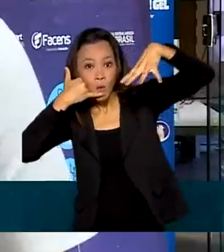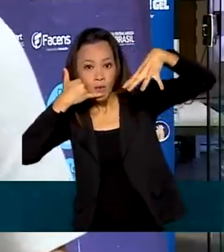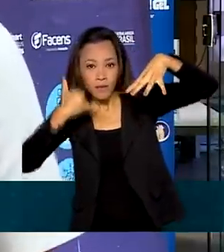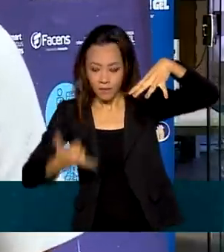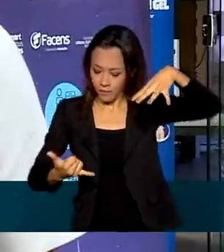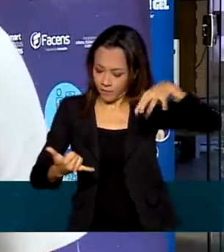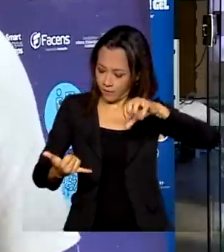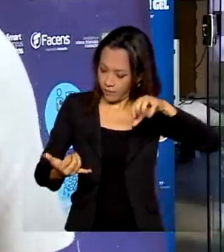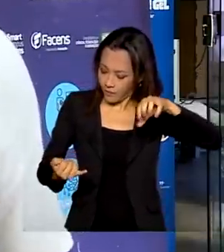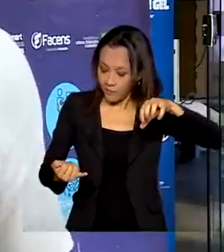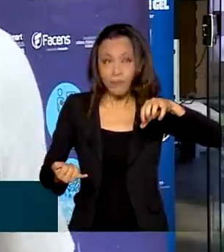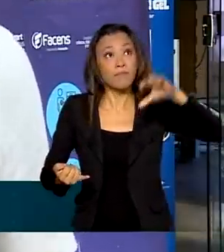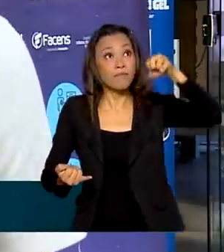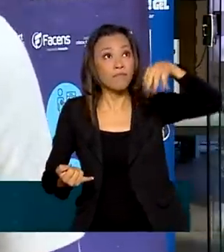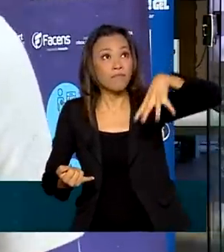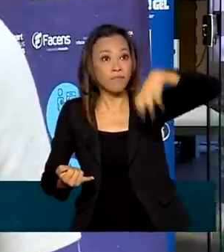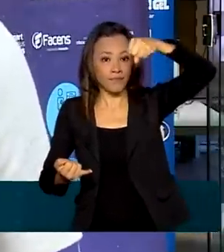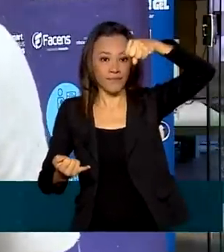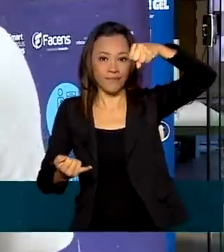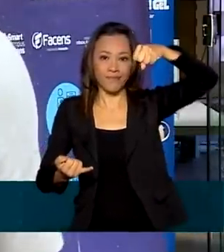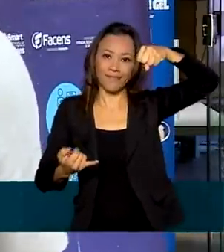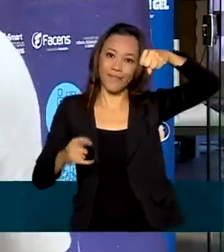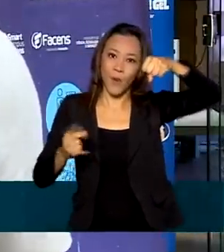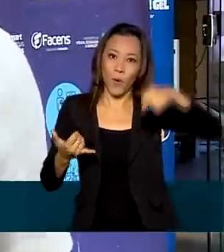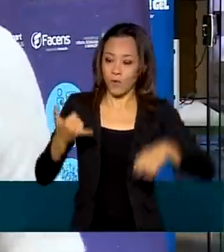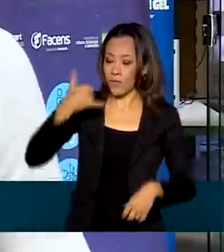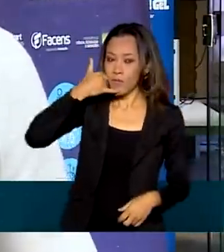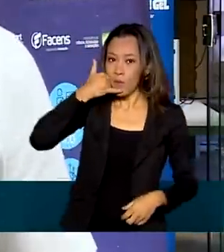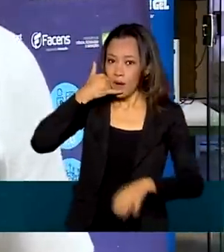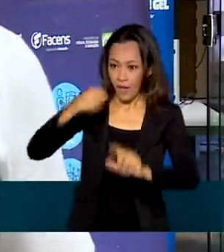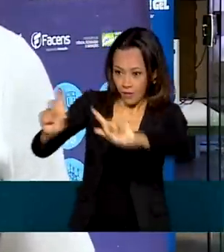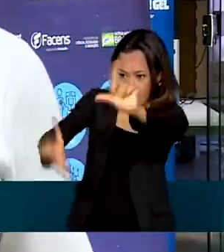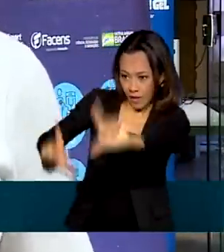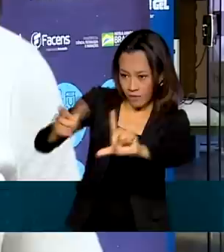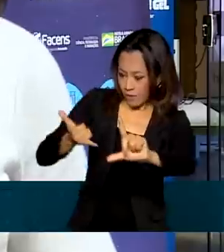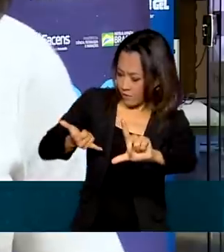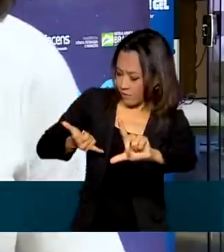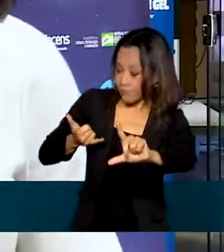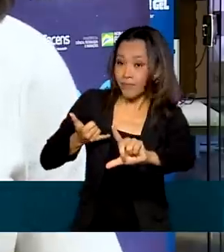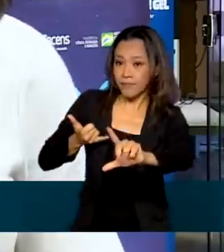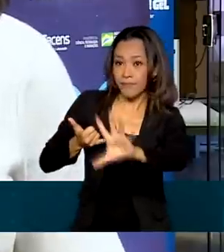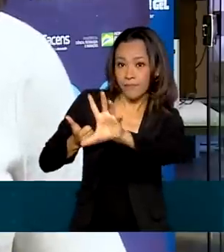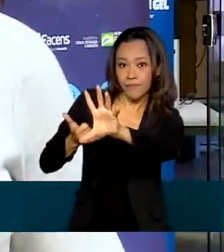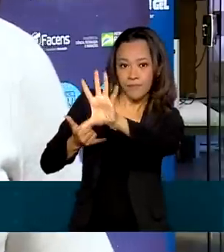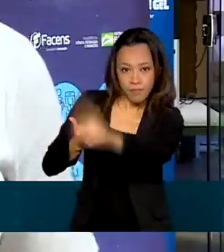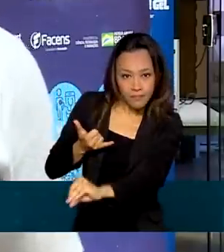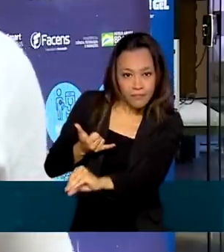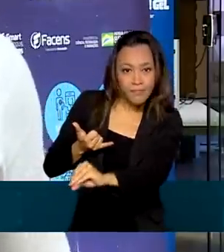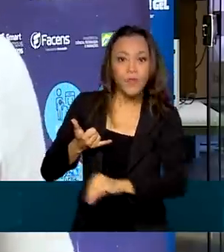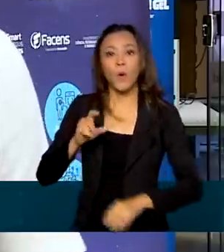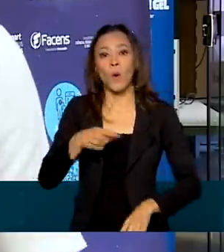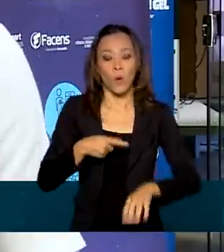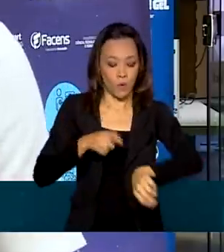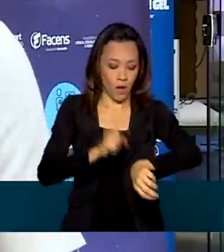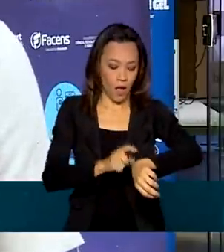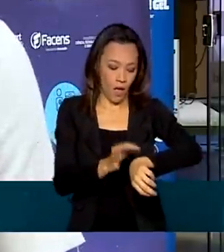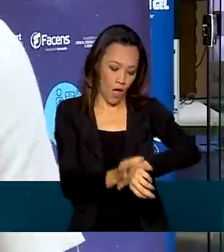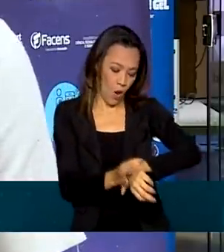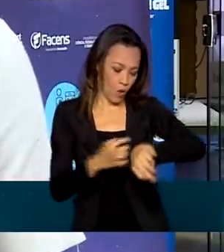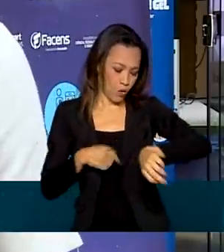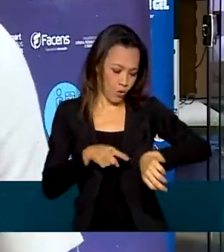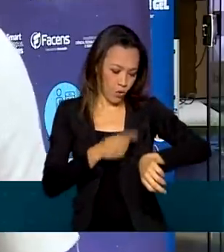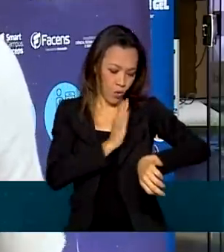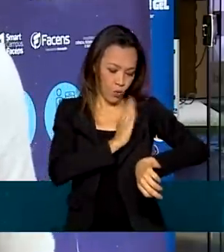acendê-la ou apagá-la. Ou entre um celular e uma TV. Ou ainda quando usamos um relógio para saber os nossos batimentos